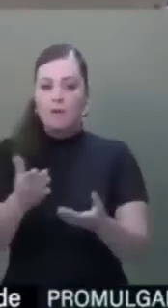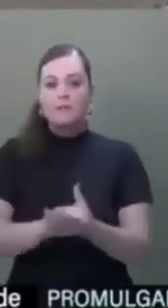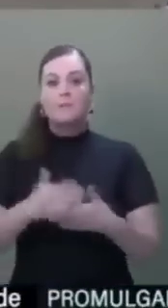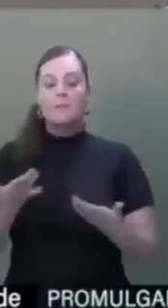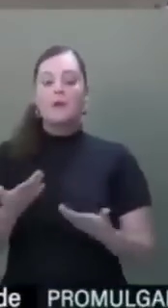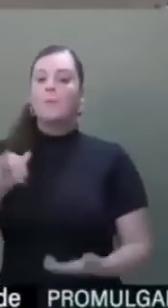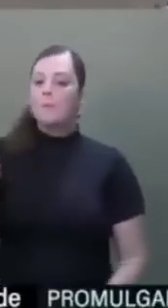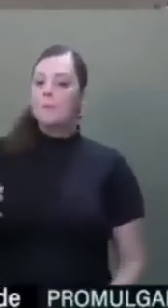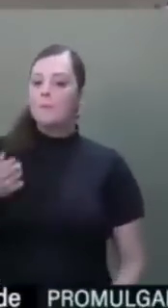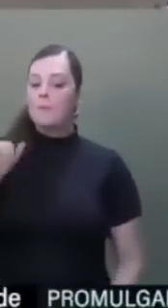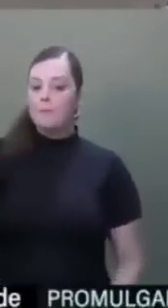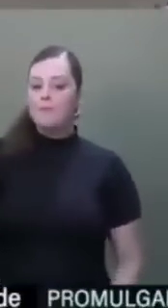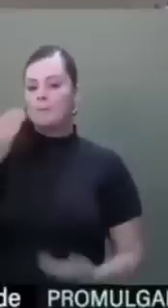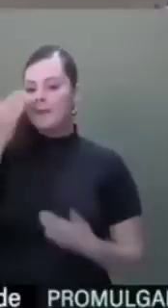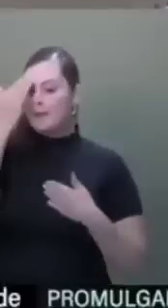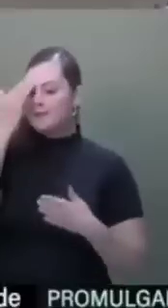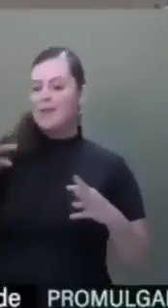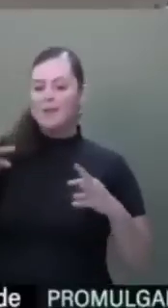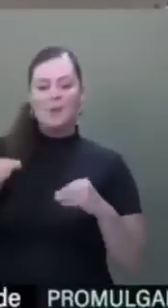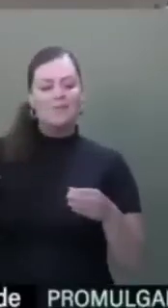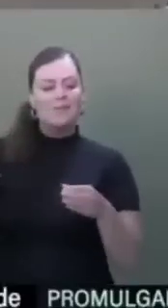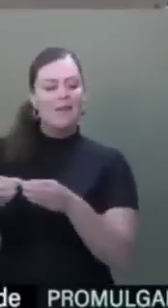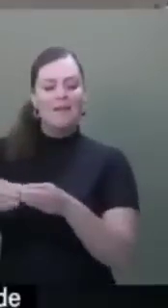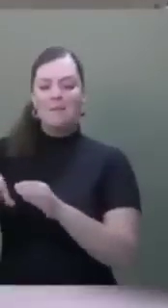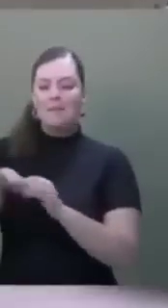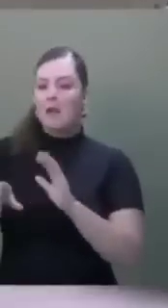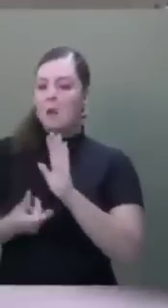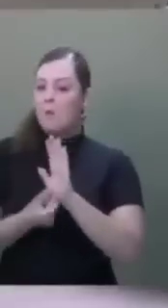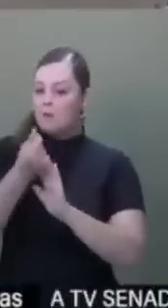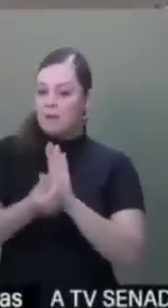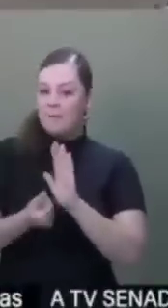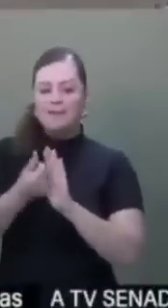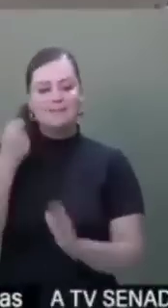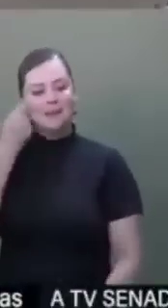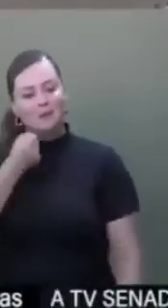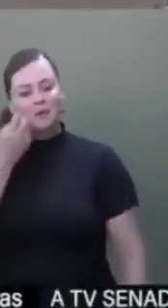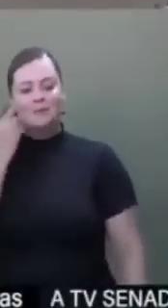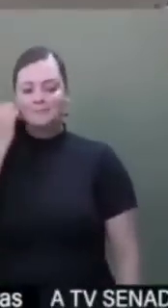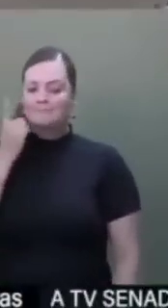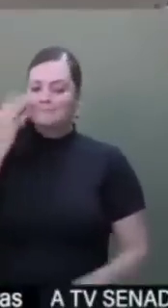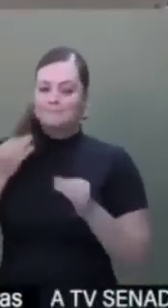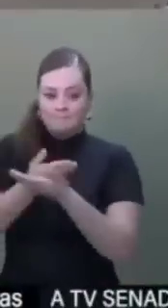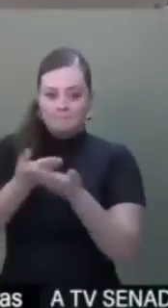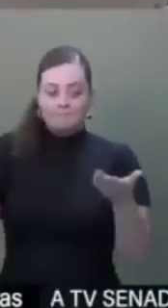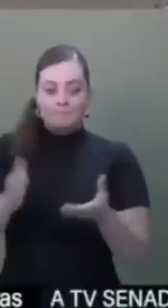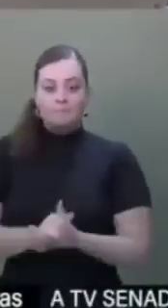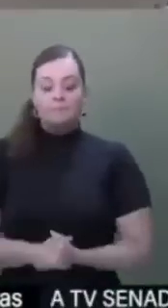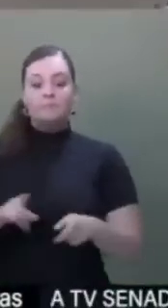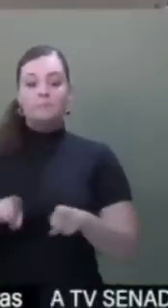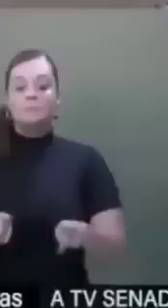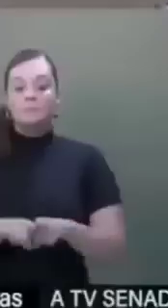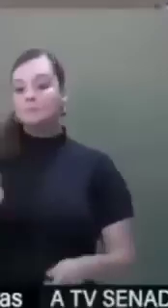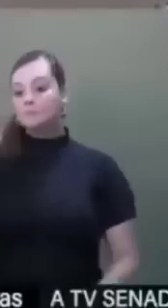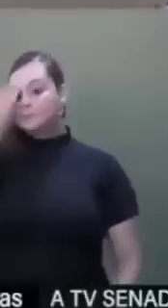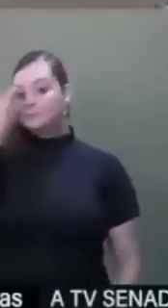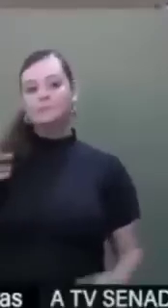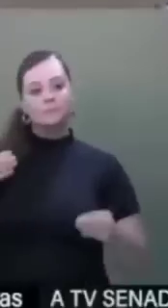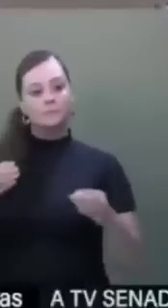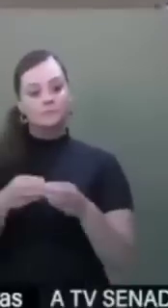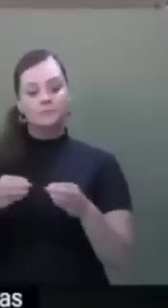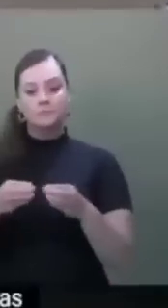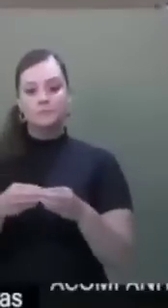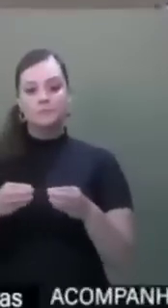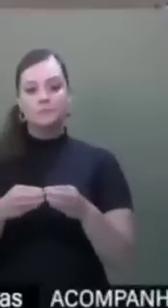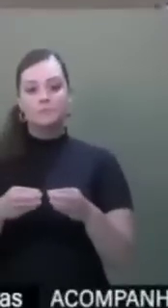a toda a comissão de orçamento, os senadores e os deputados. Agradecer a toda a equipe